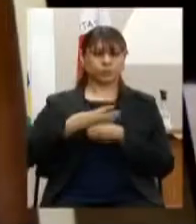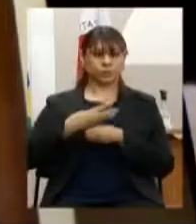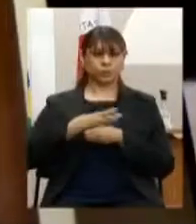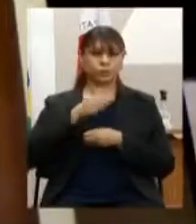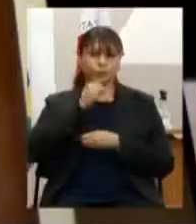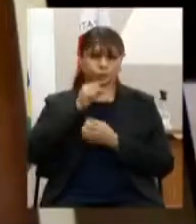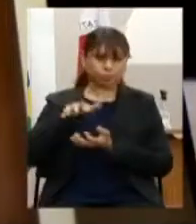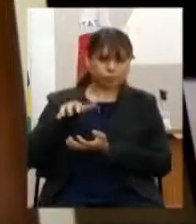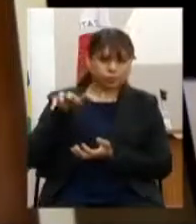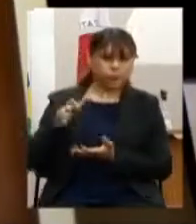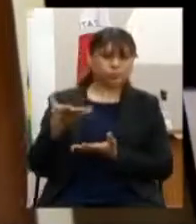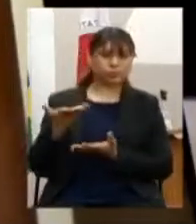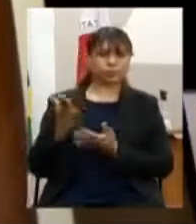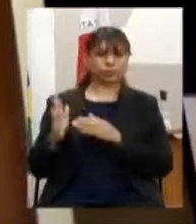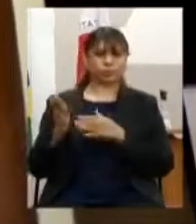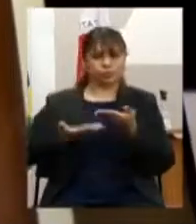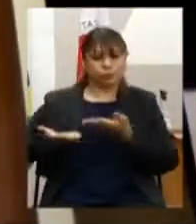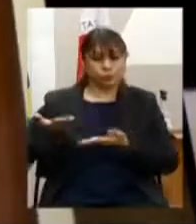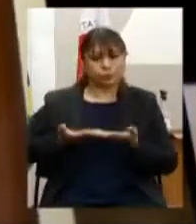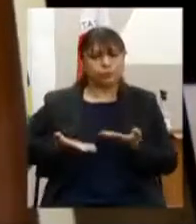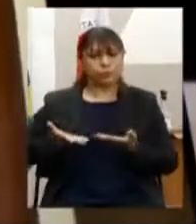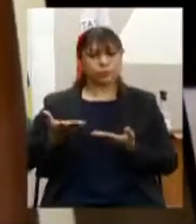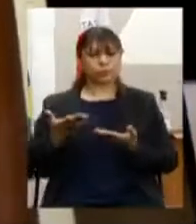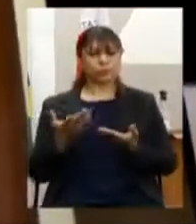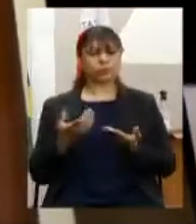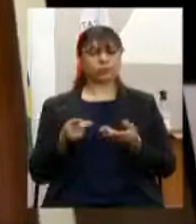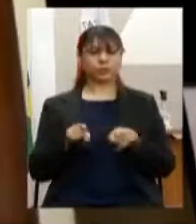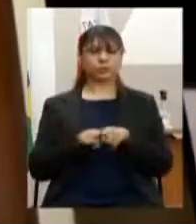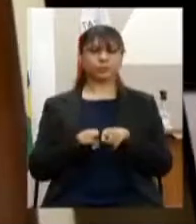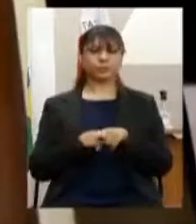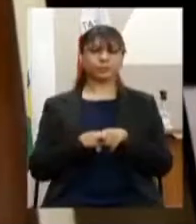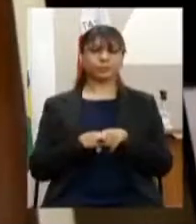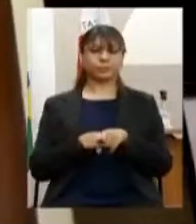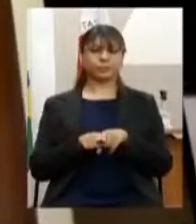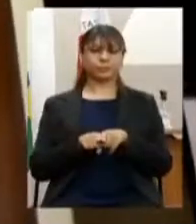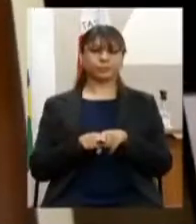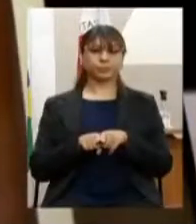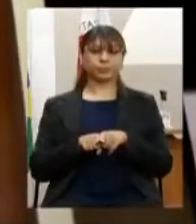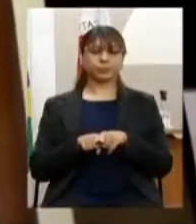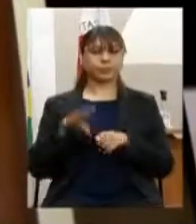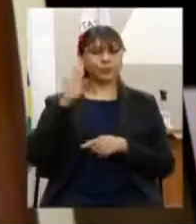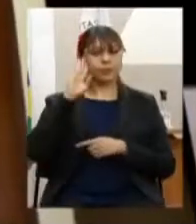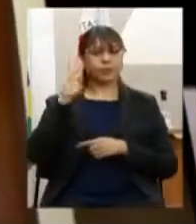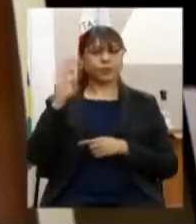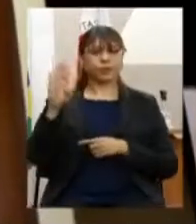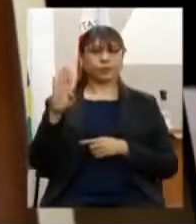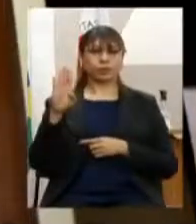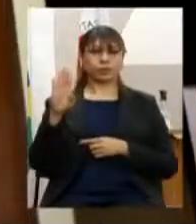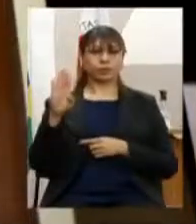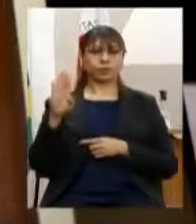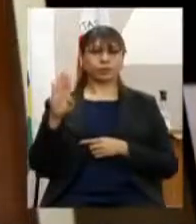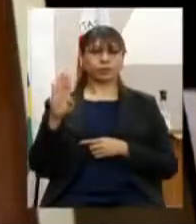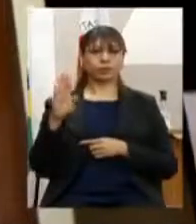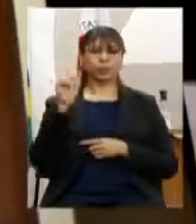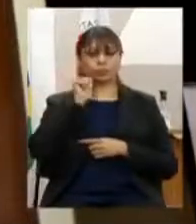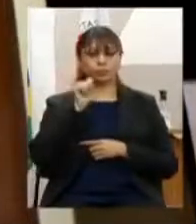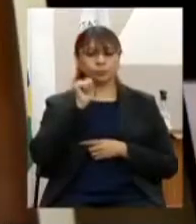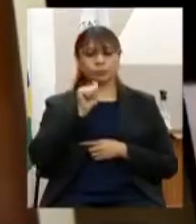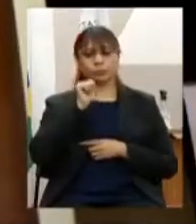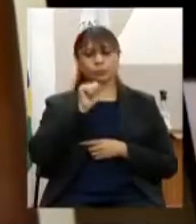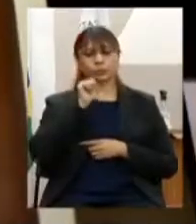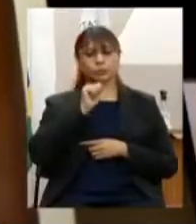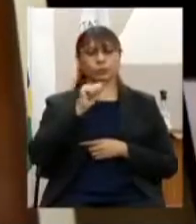acolhimento atenção e encaminhamento relativos à pessoa idosa principalmente do sexo feminino